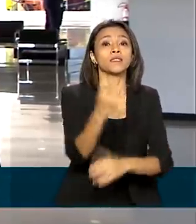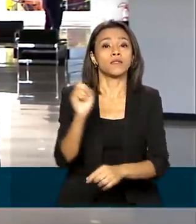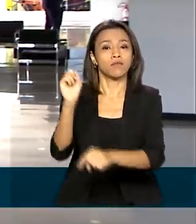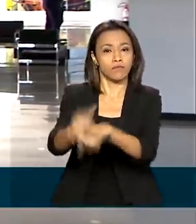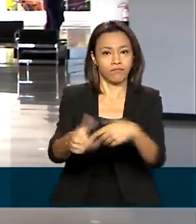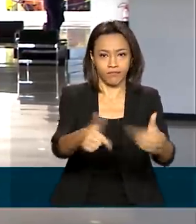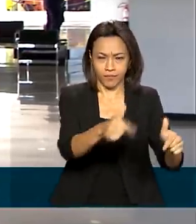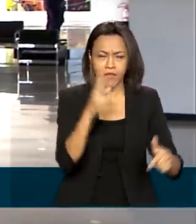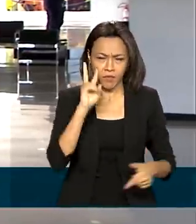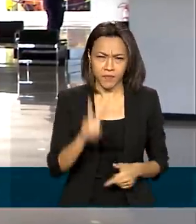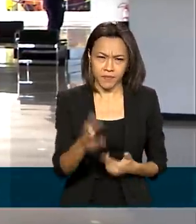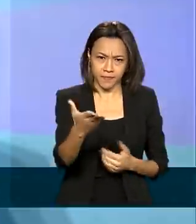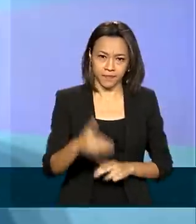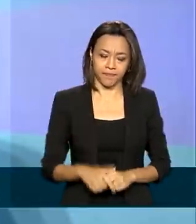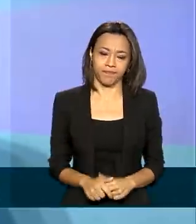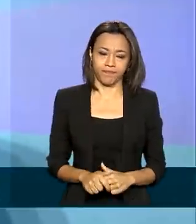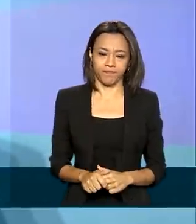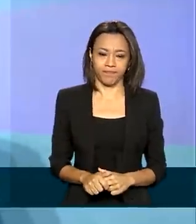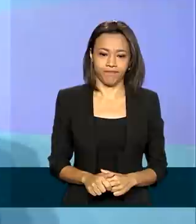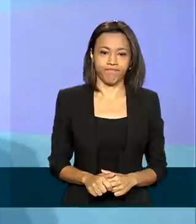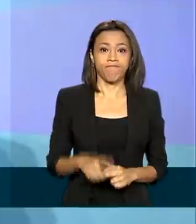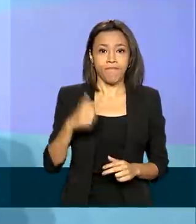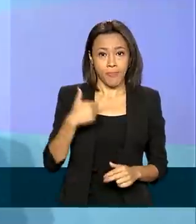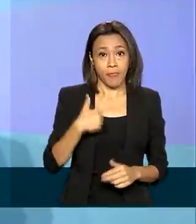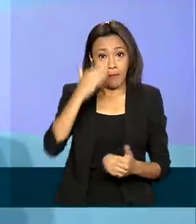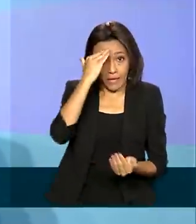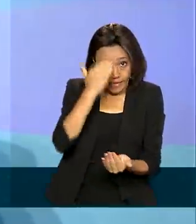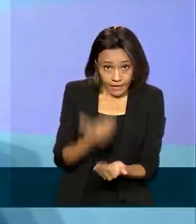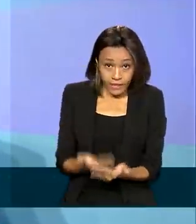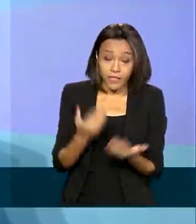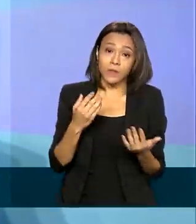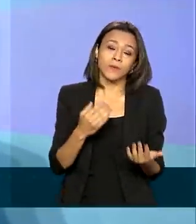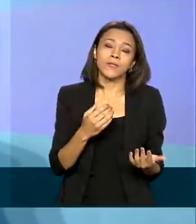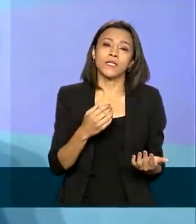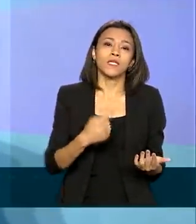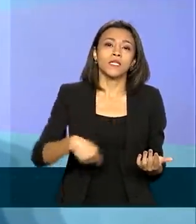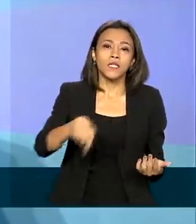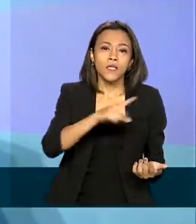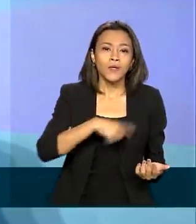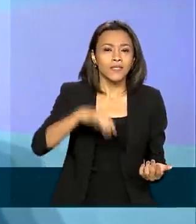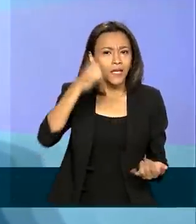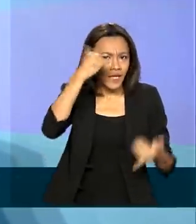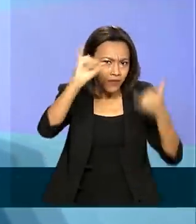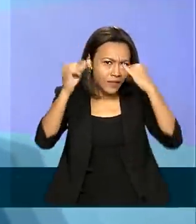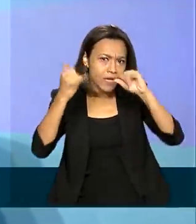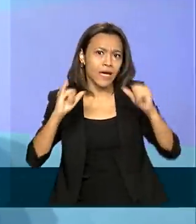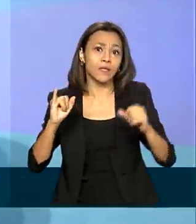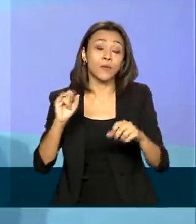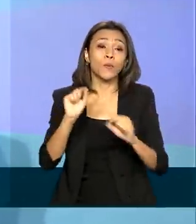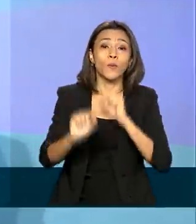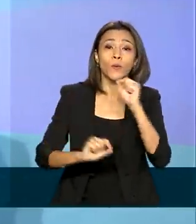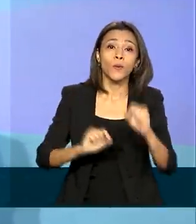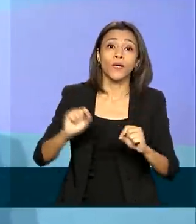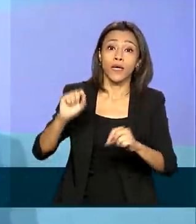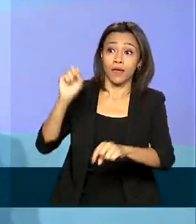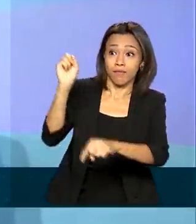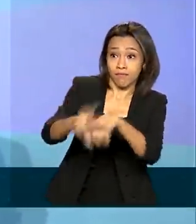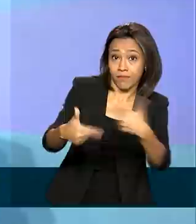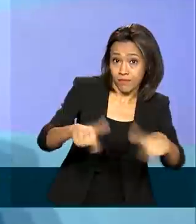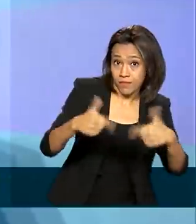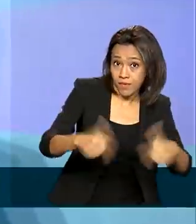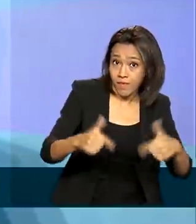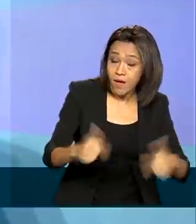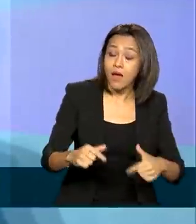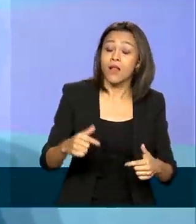Vamos ouvir. Acredito que nós tenhamos evitado a perda de muitos empregos. apresentou-se o